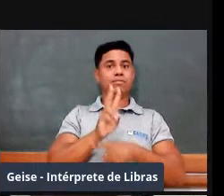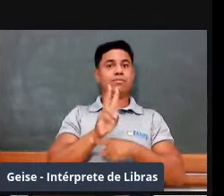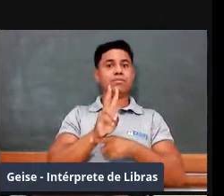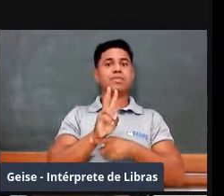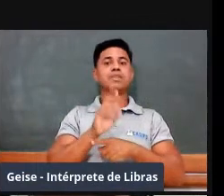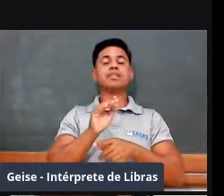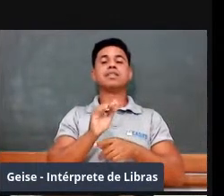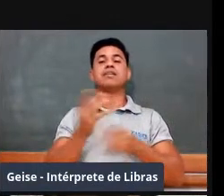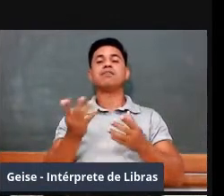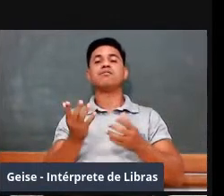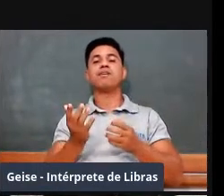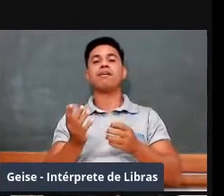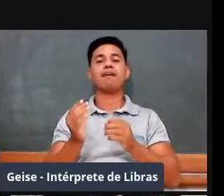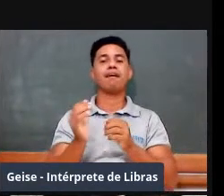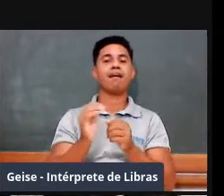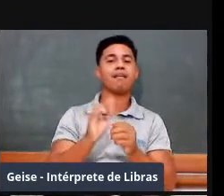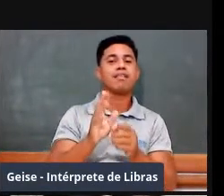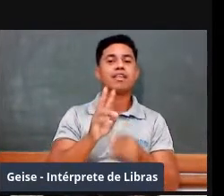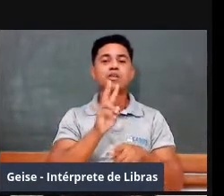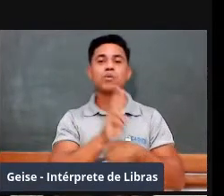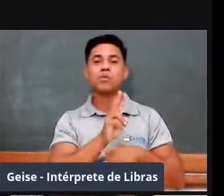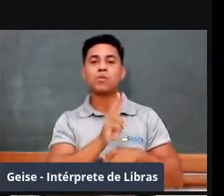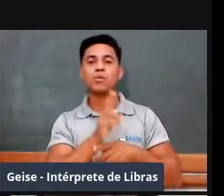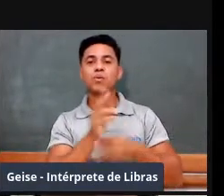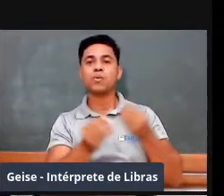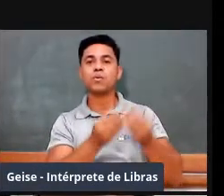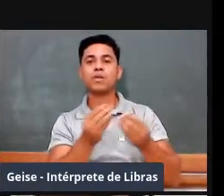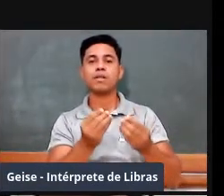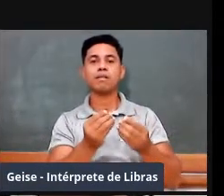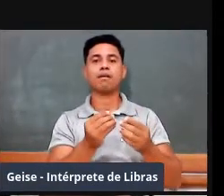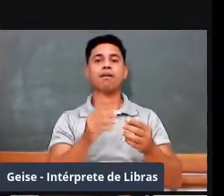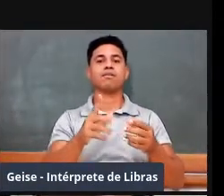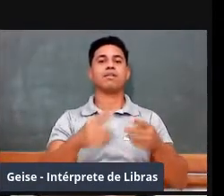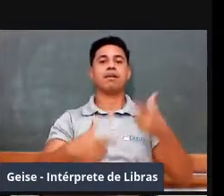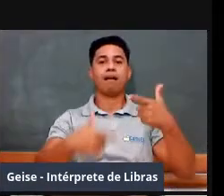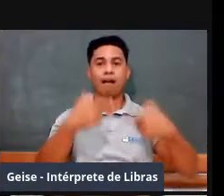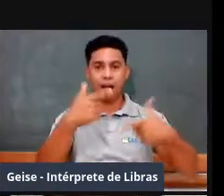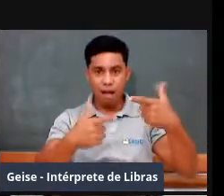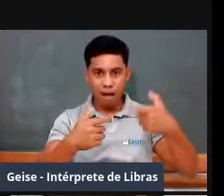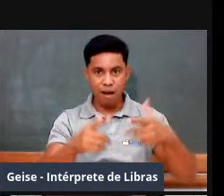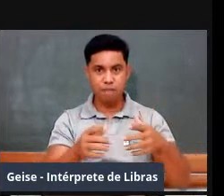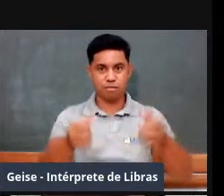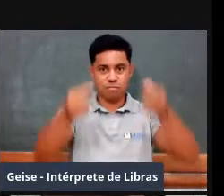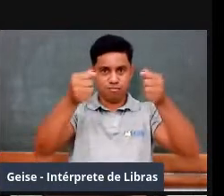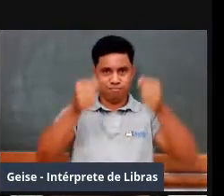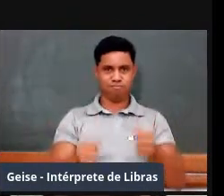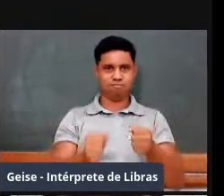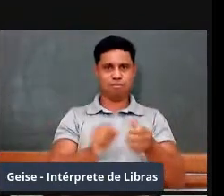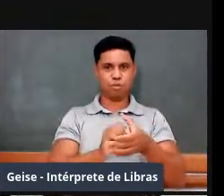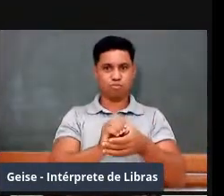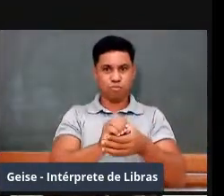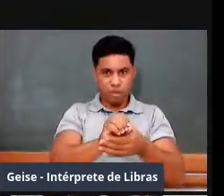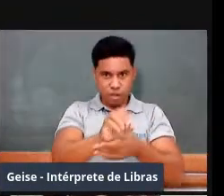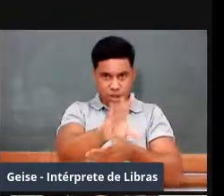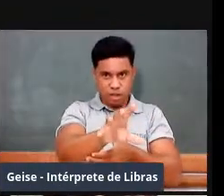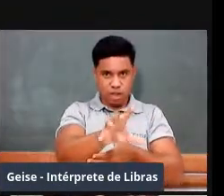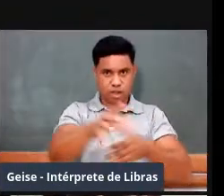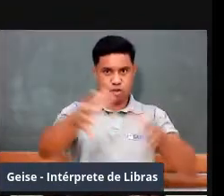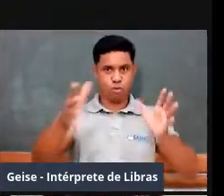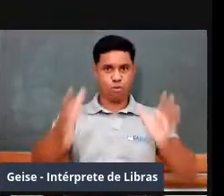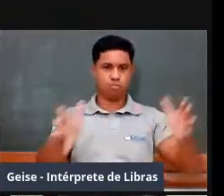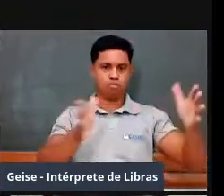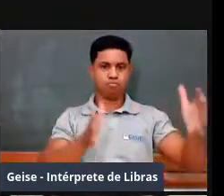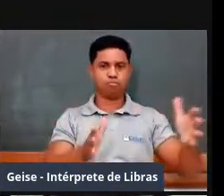abrigar canhões que protegeriam da chegada e desembarque dos inimigos, não é? E